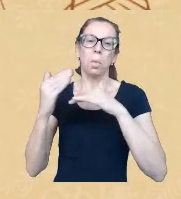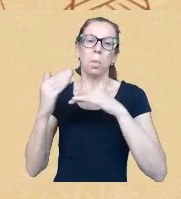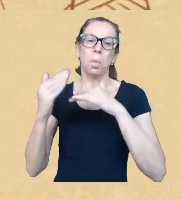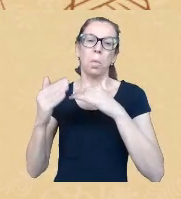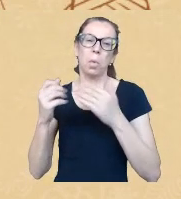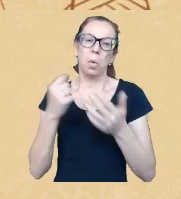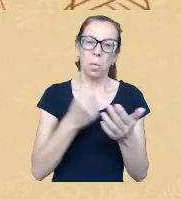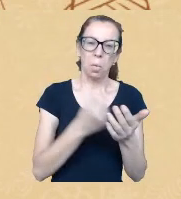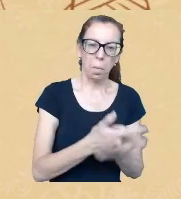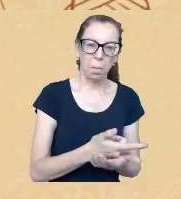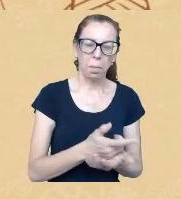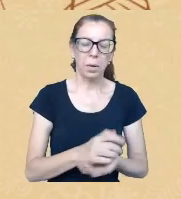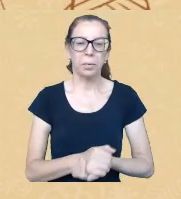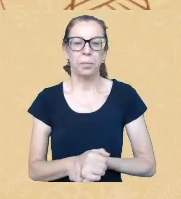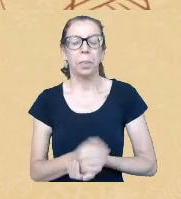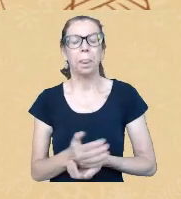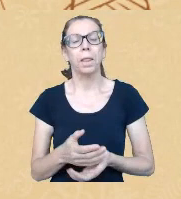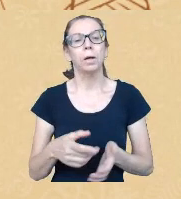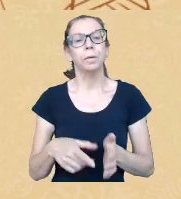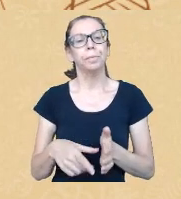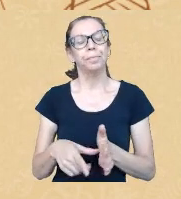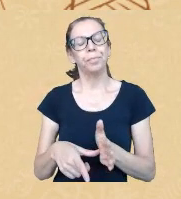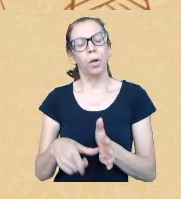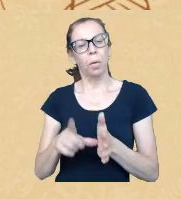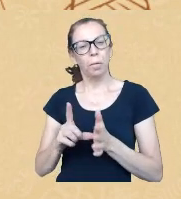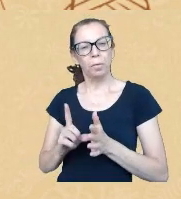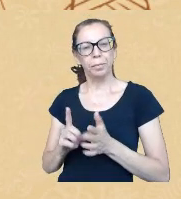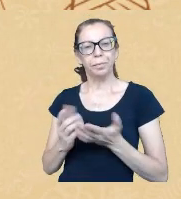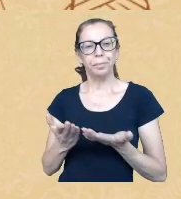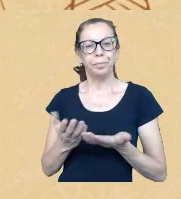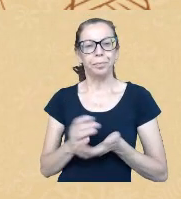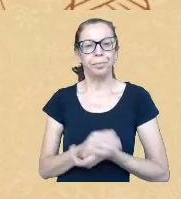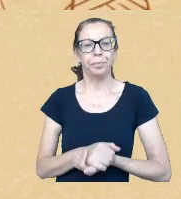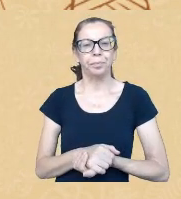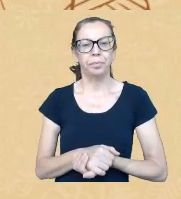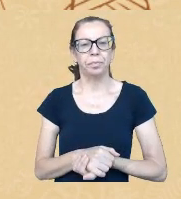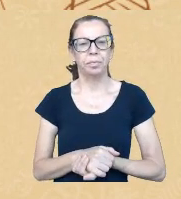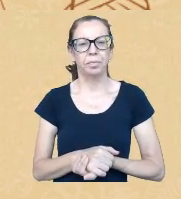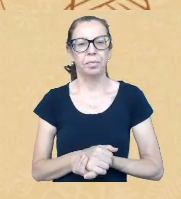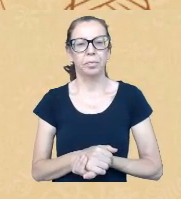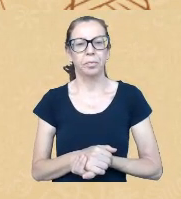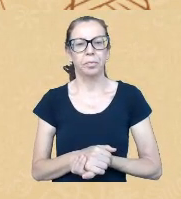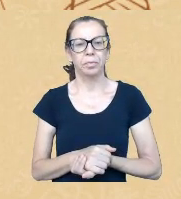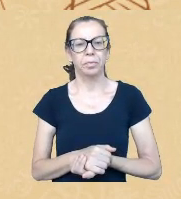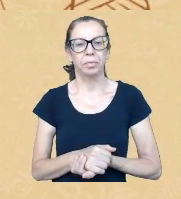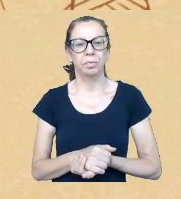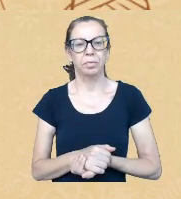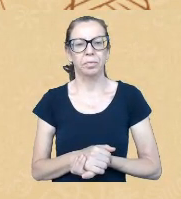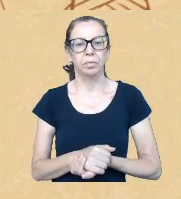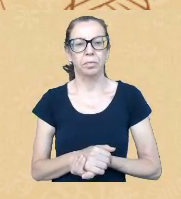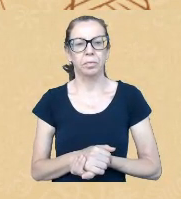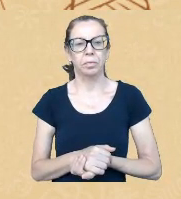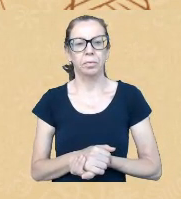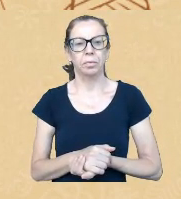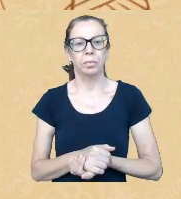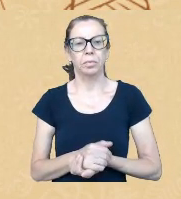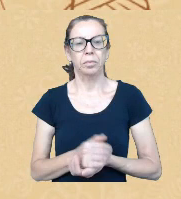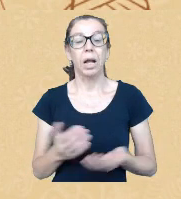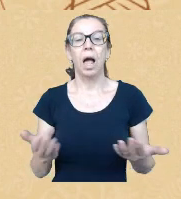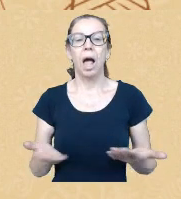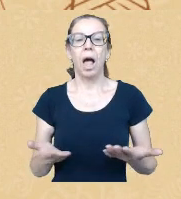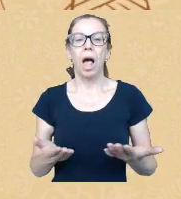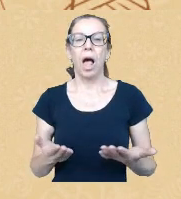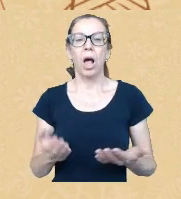contemporâneo um dos termos que atualmente tem feito tem tido essa importância de nos apagar